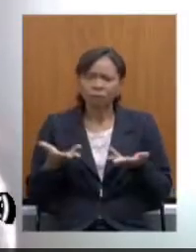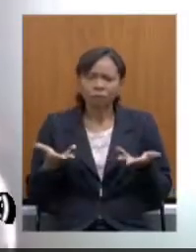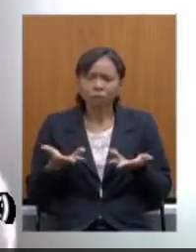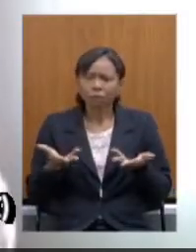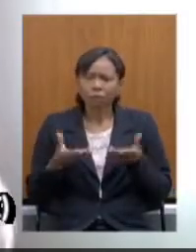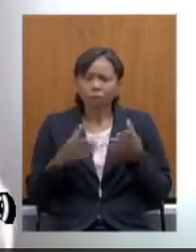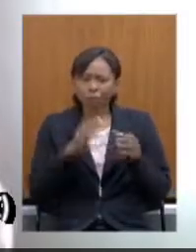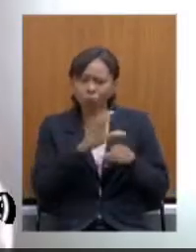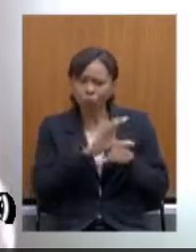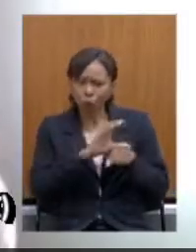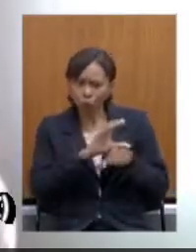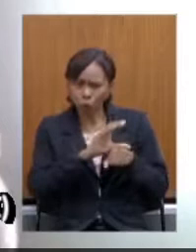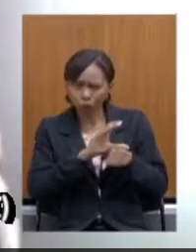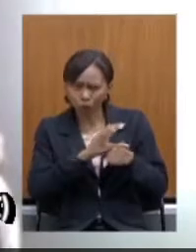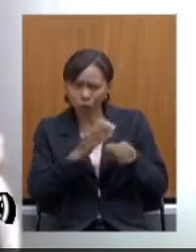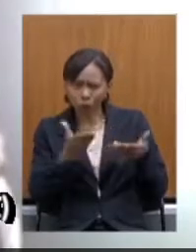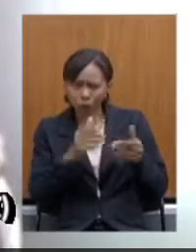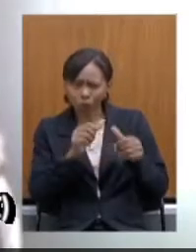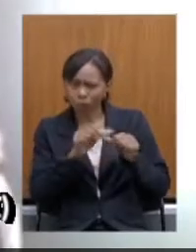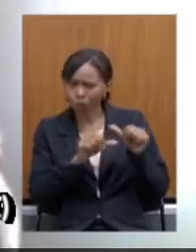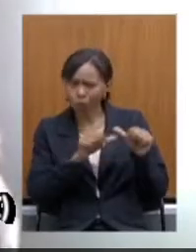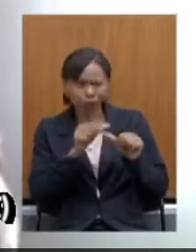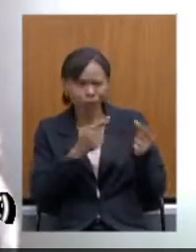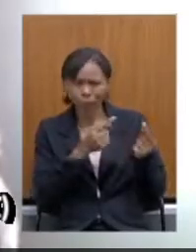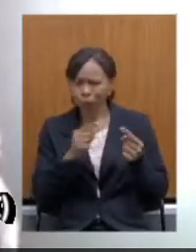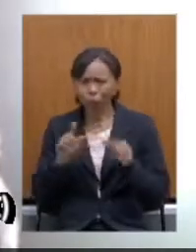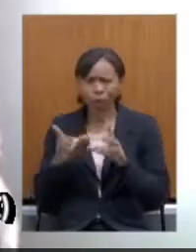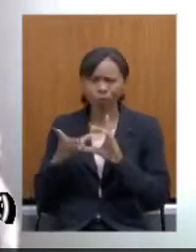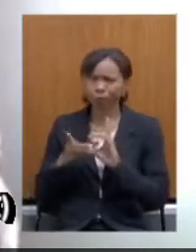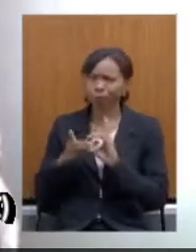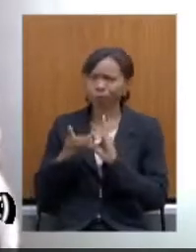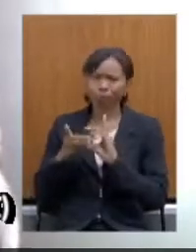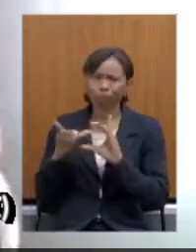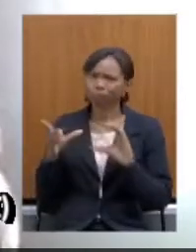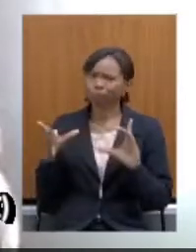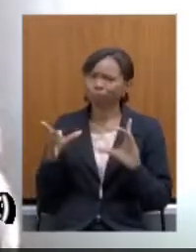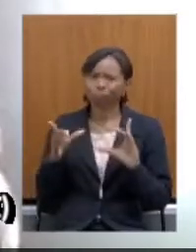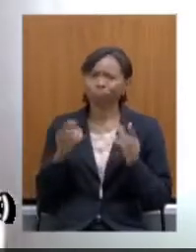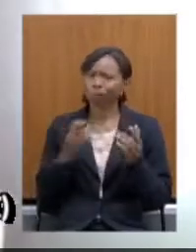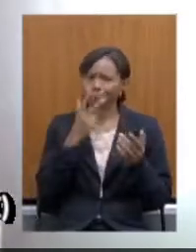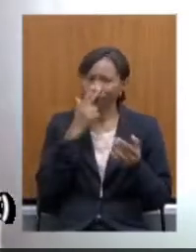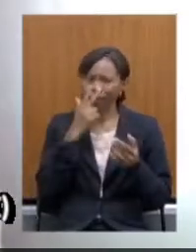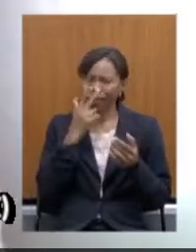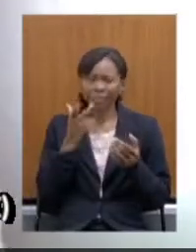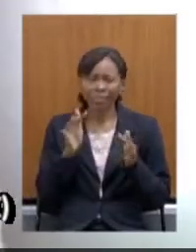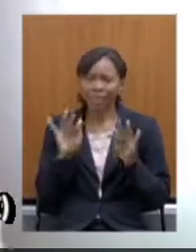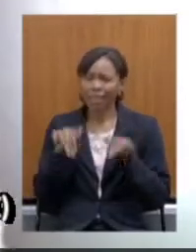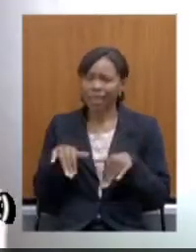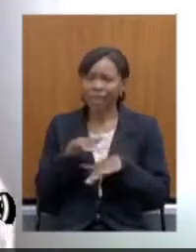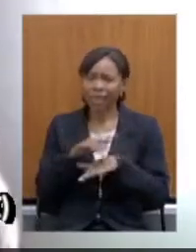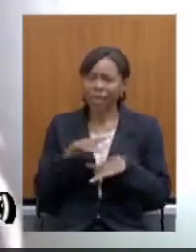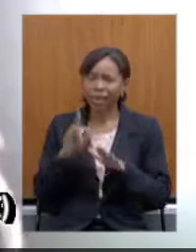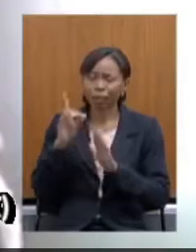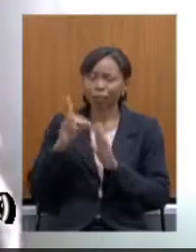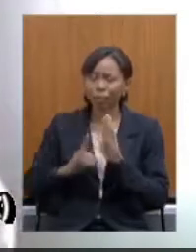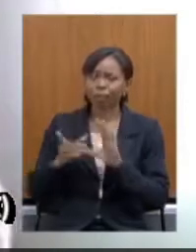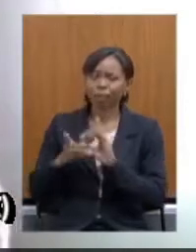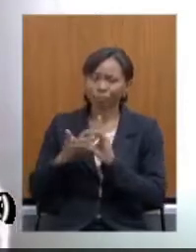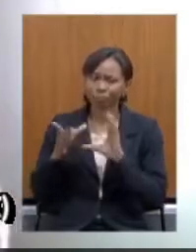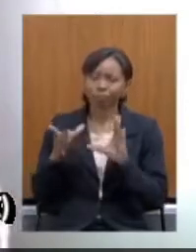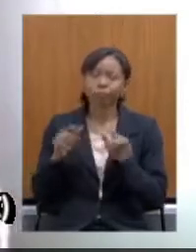é sim um ataque à democracia isso só colabora com o fim do estado democrático direito também quero reforçar